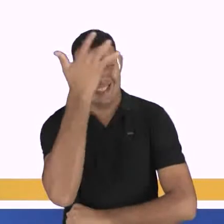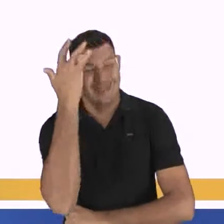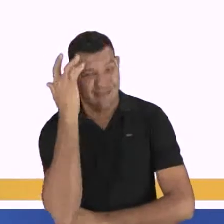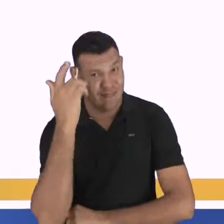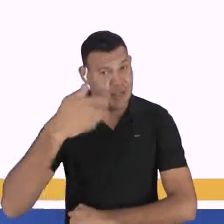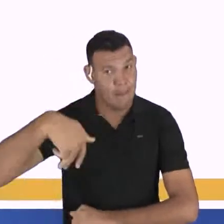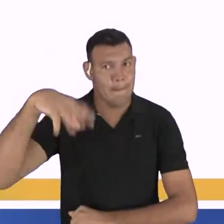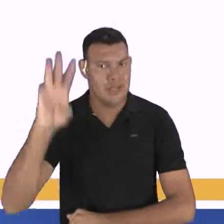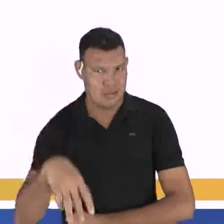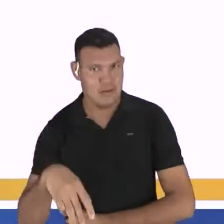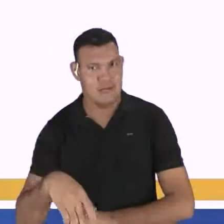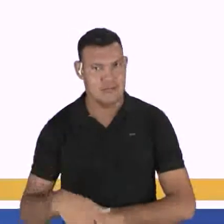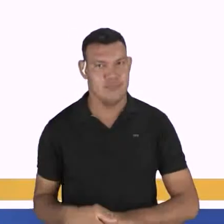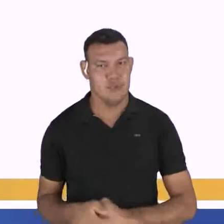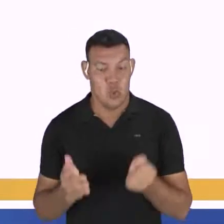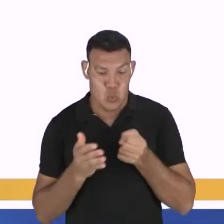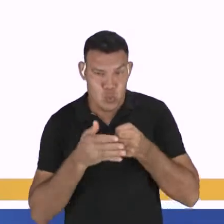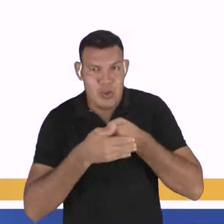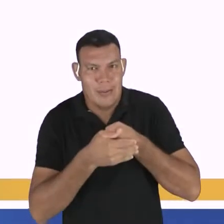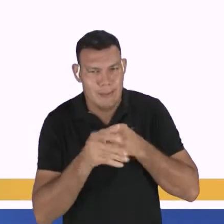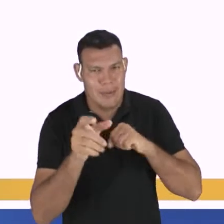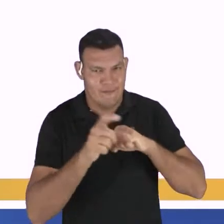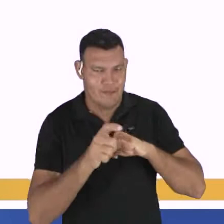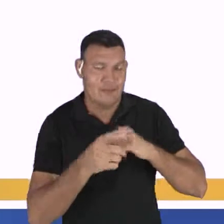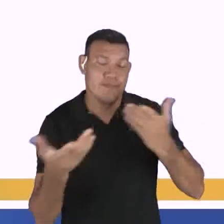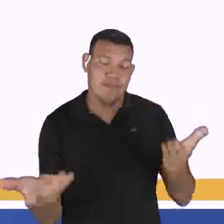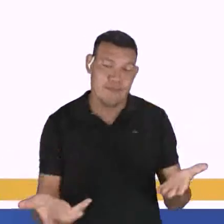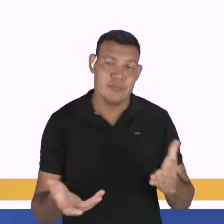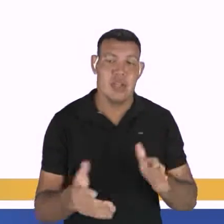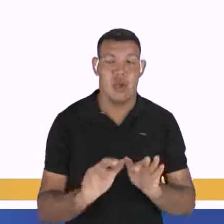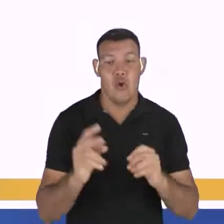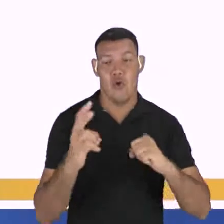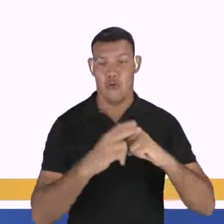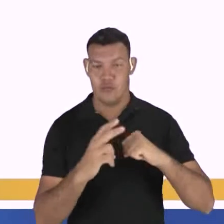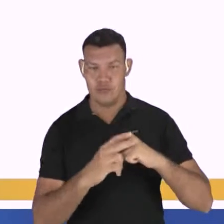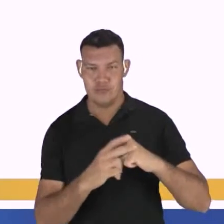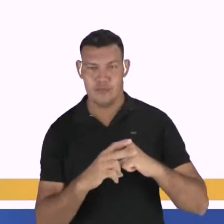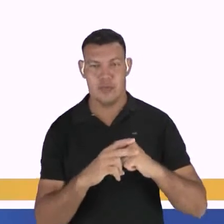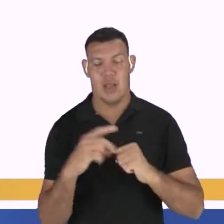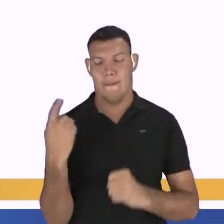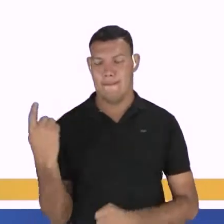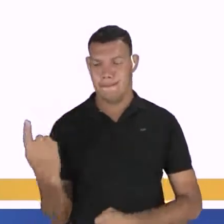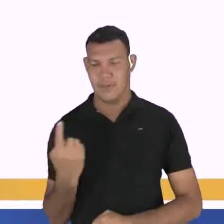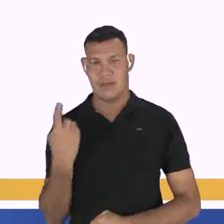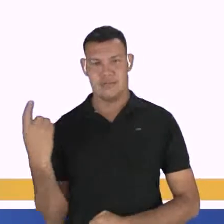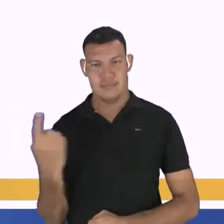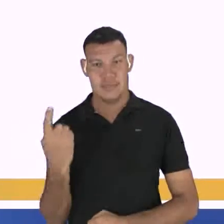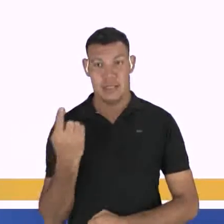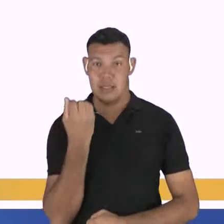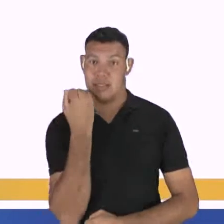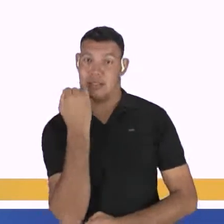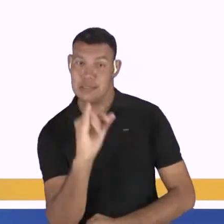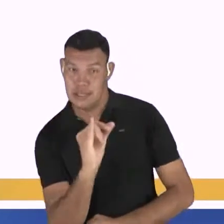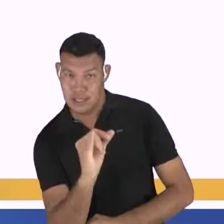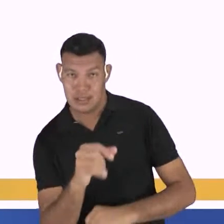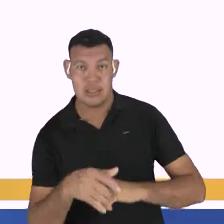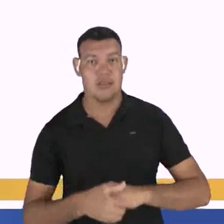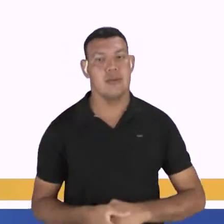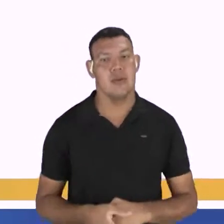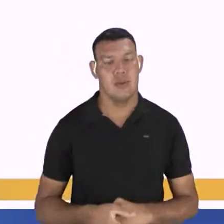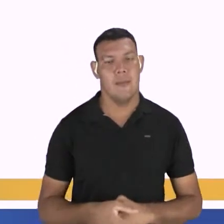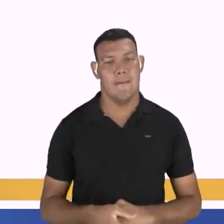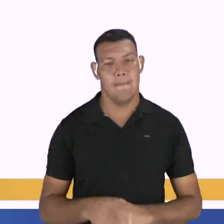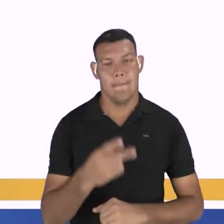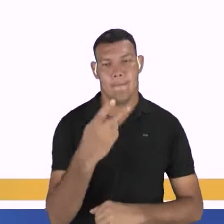sujeito, então o verbo fica no singular. Se a partícula se vier como